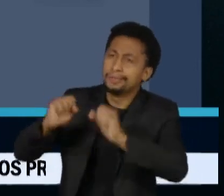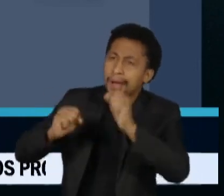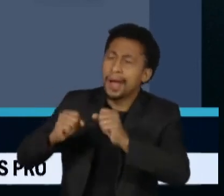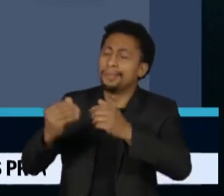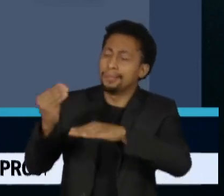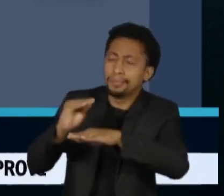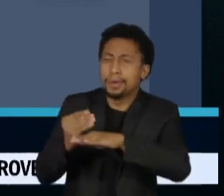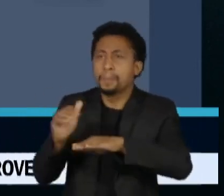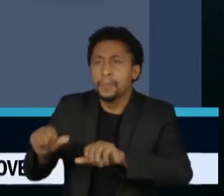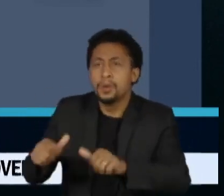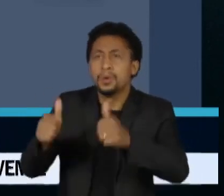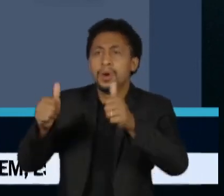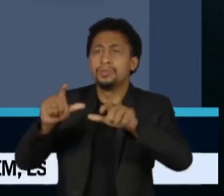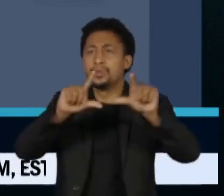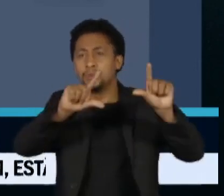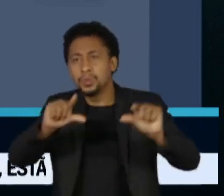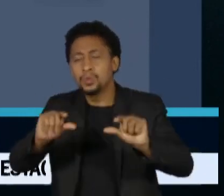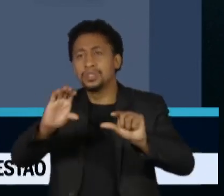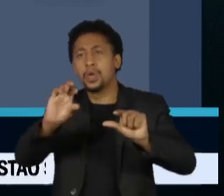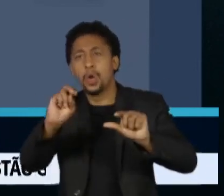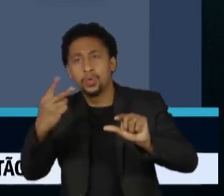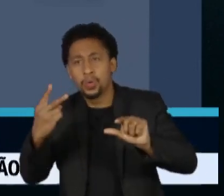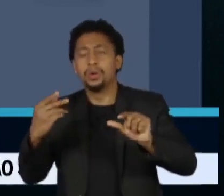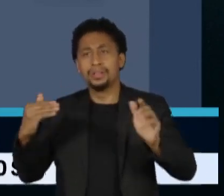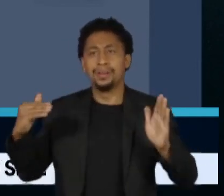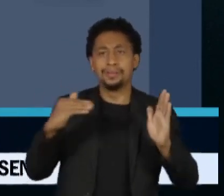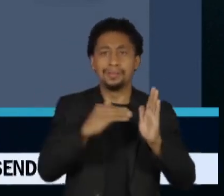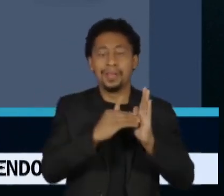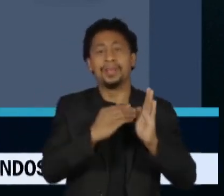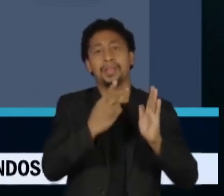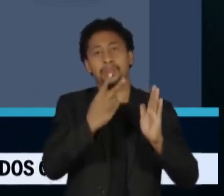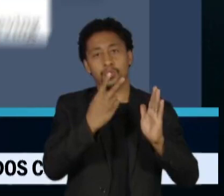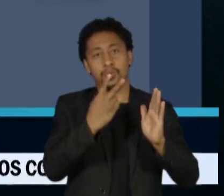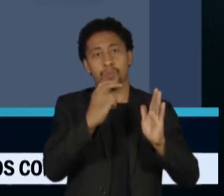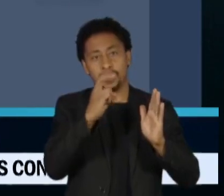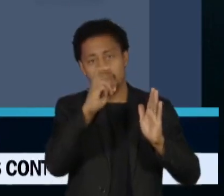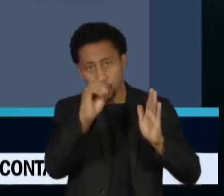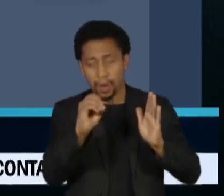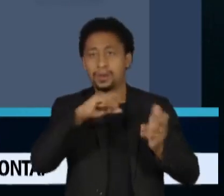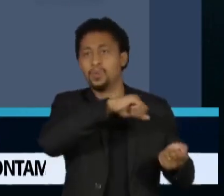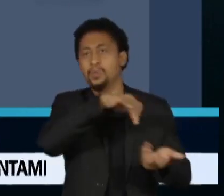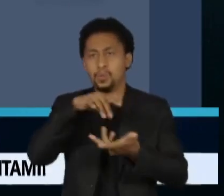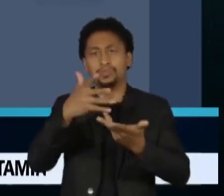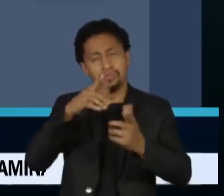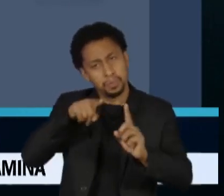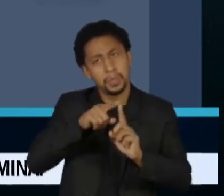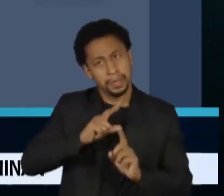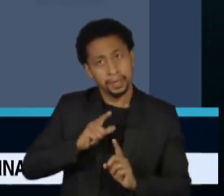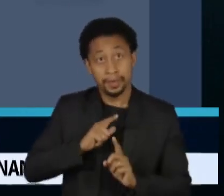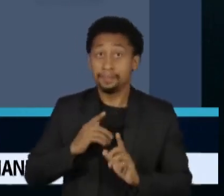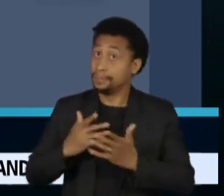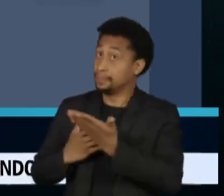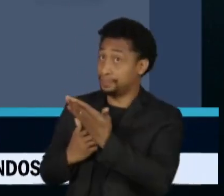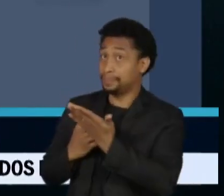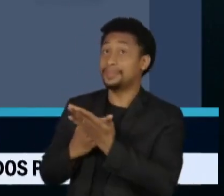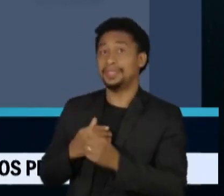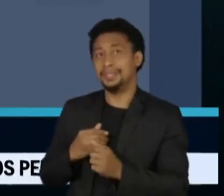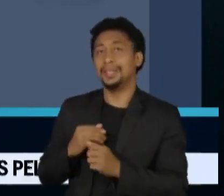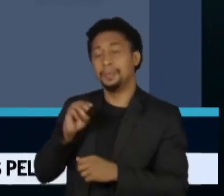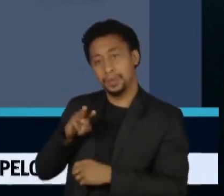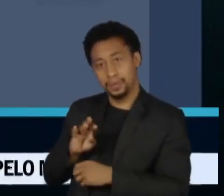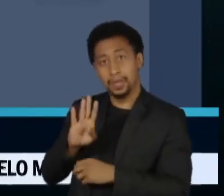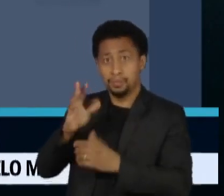de carbono em 2034 na Europa e 2050 no mundo. Já a BMW disse que a sustentabilidade é parte da